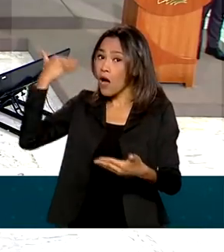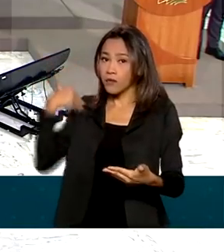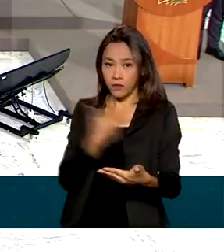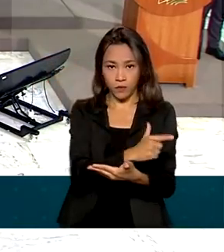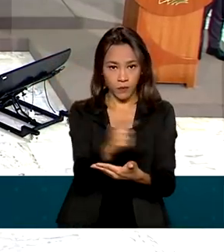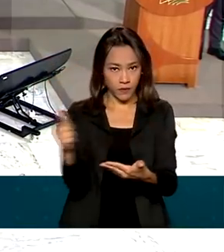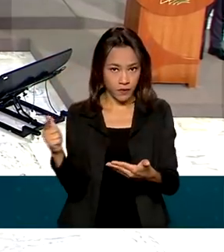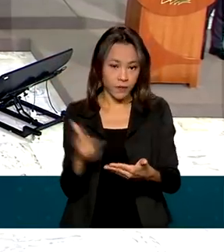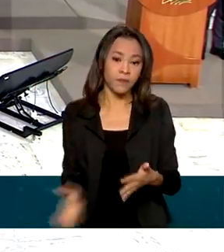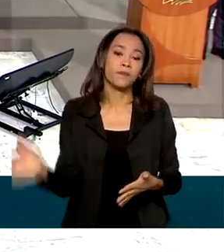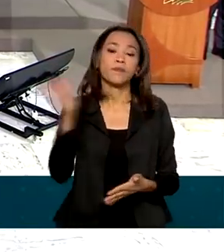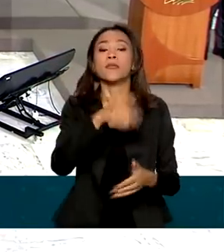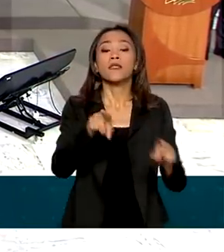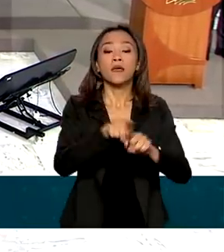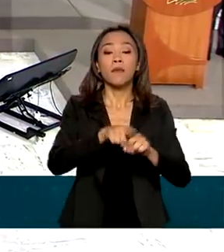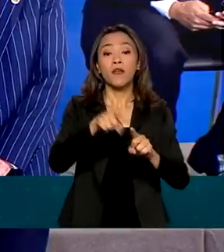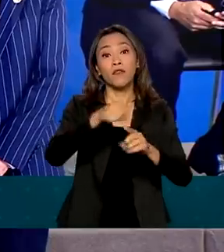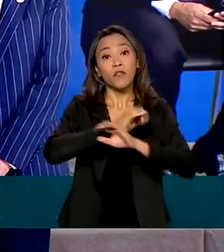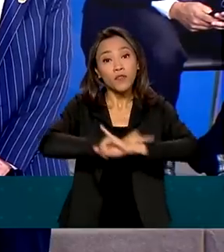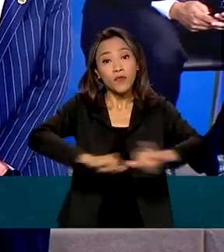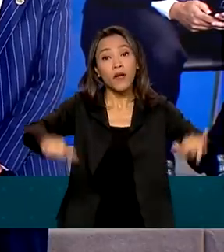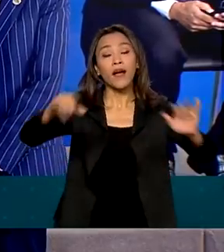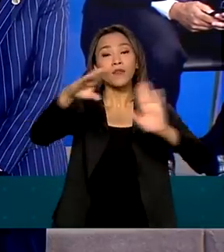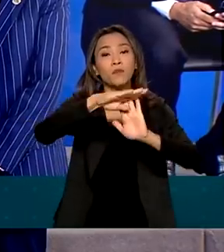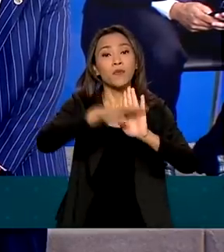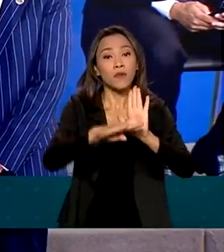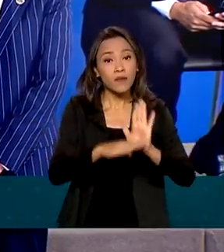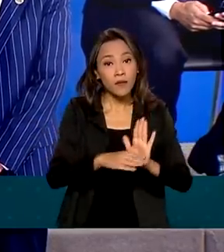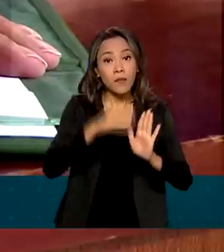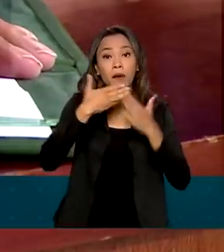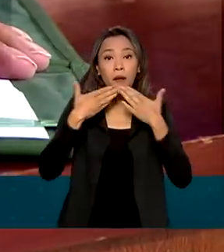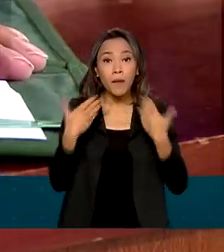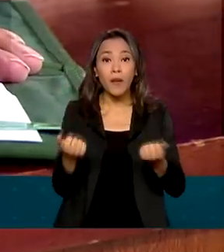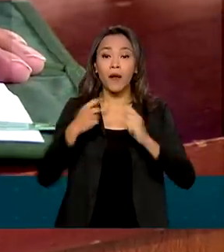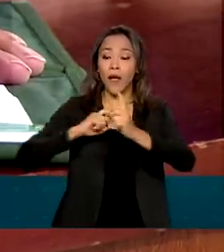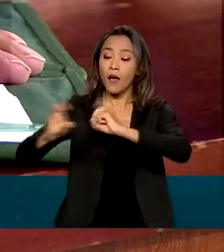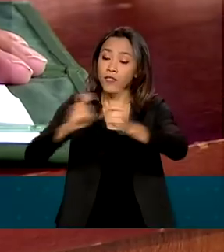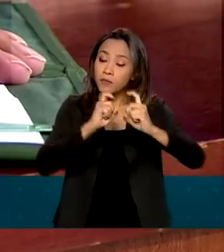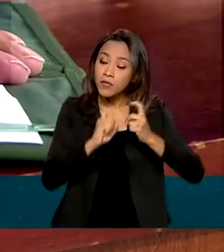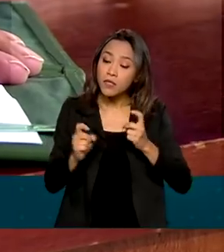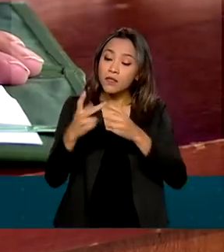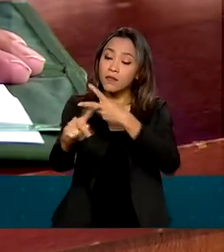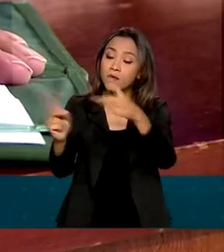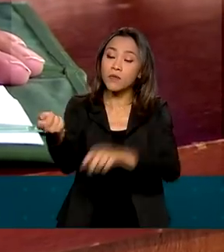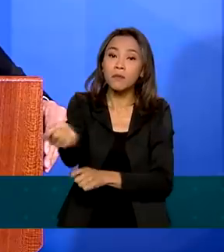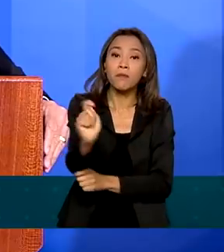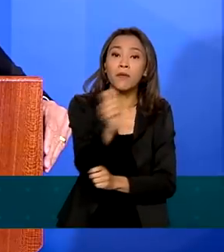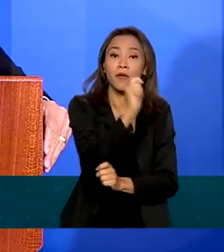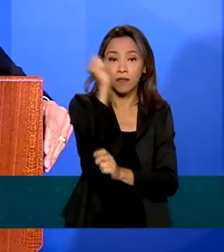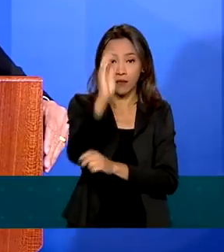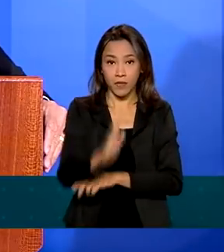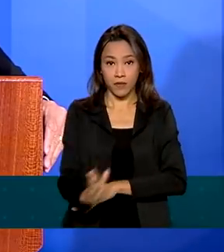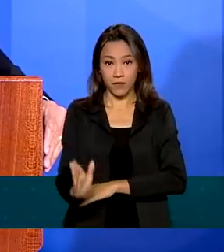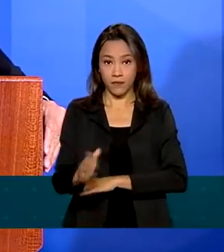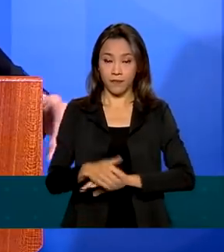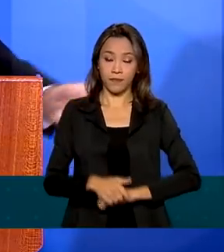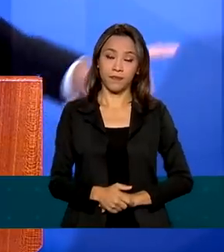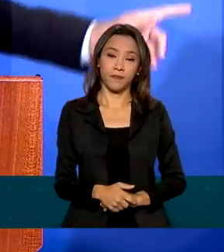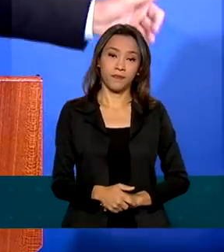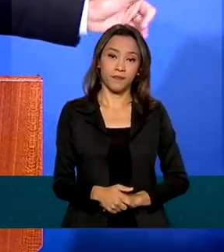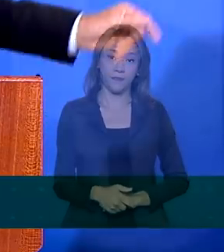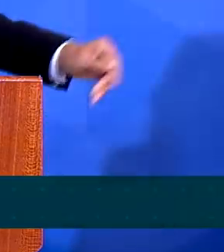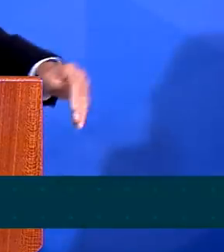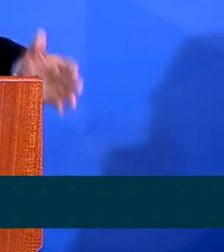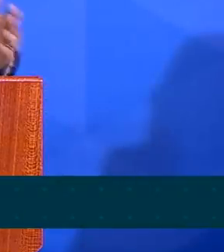Pesca Brasil, com medidas para melhorar a gestão dos recursos pesqueiros no país. A pesca é uma